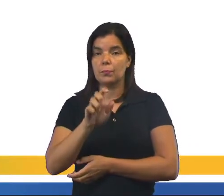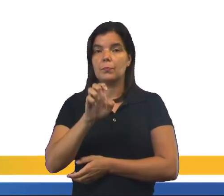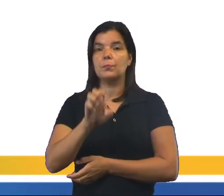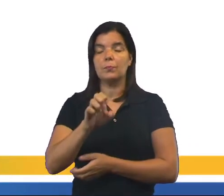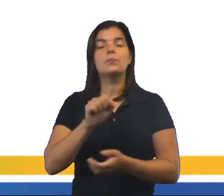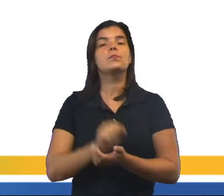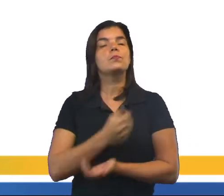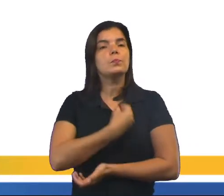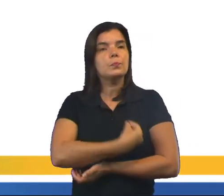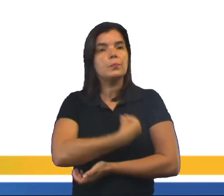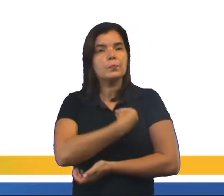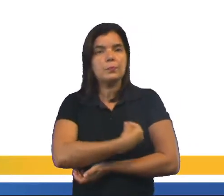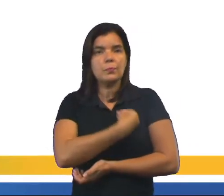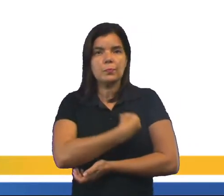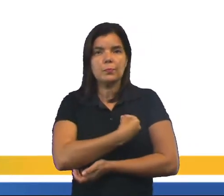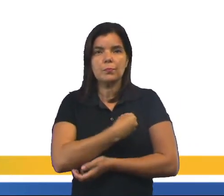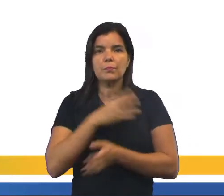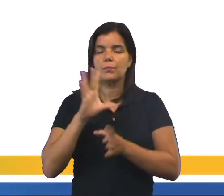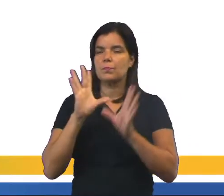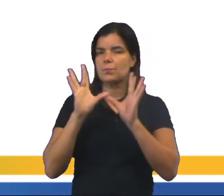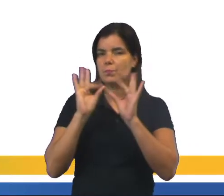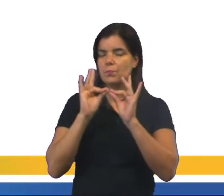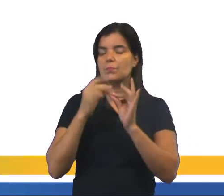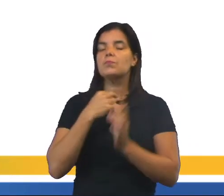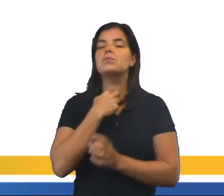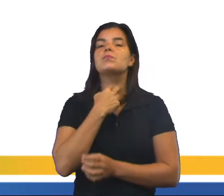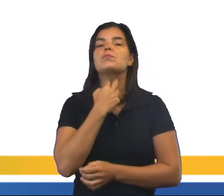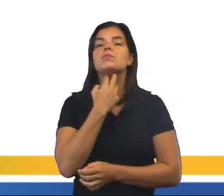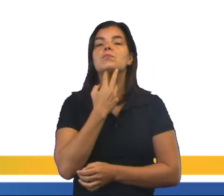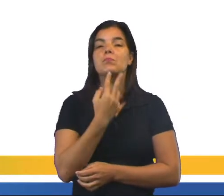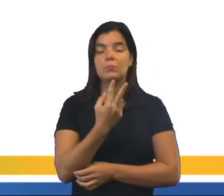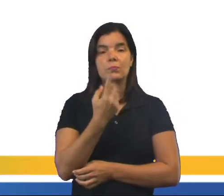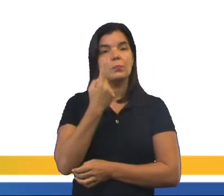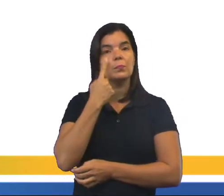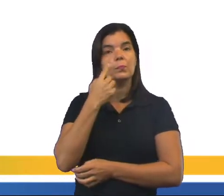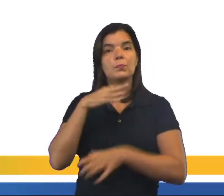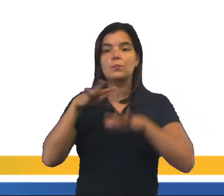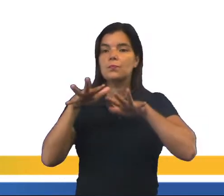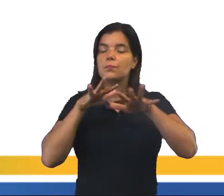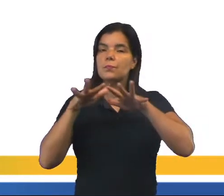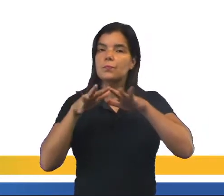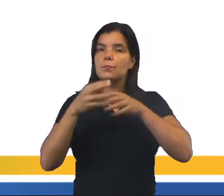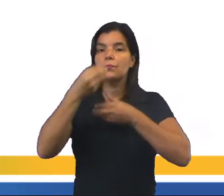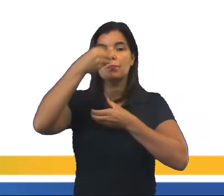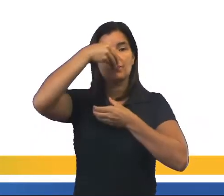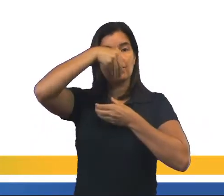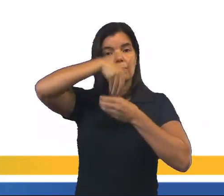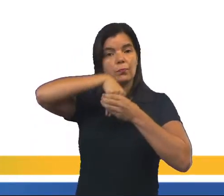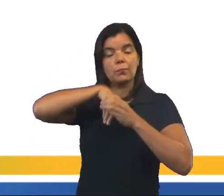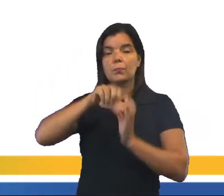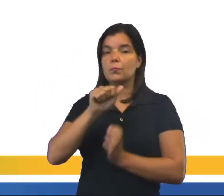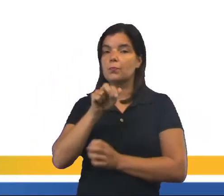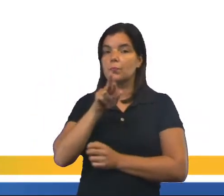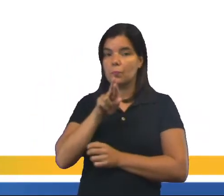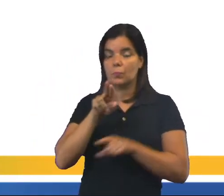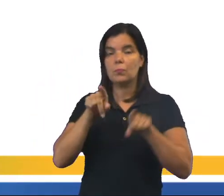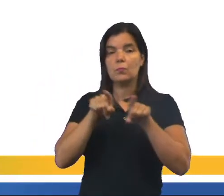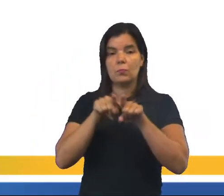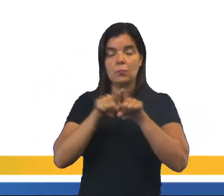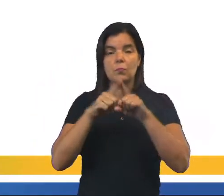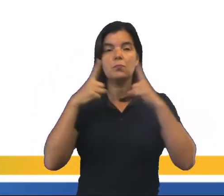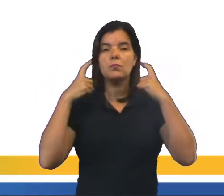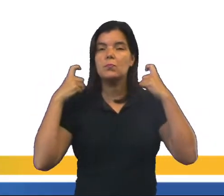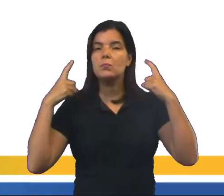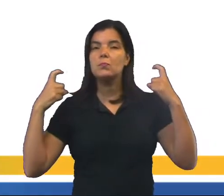presentes as pregas vocais, que vibram com a entrada do ar e produzem um som.